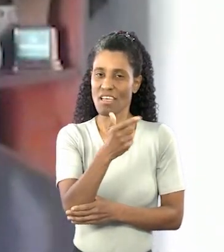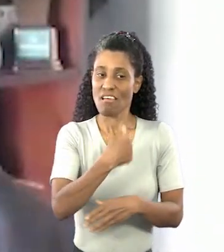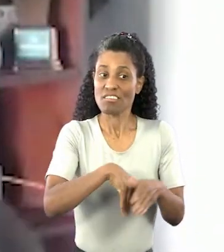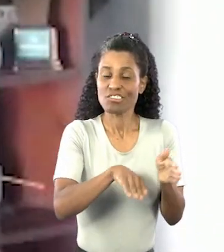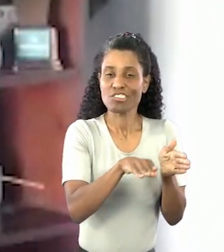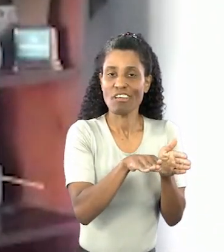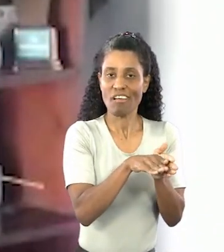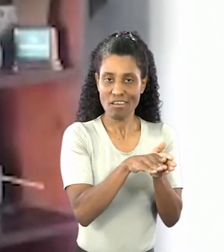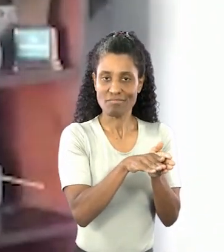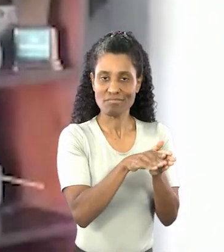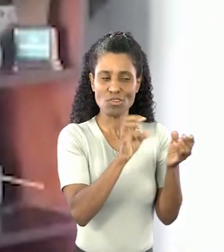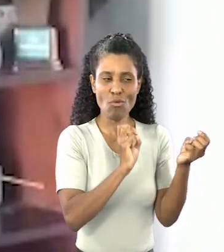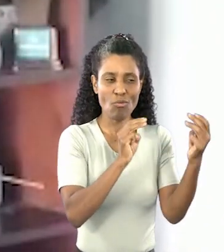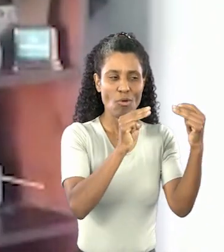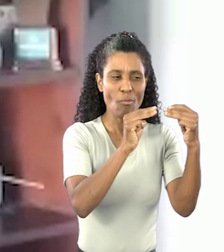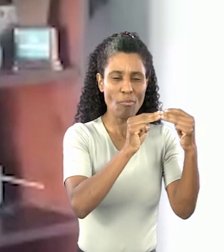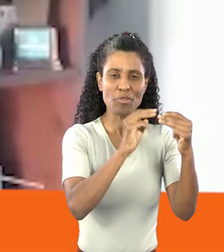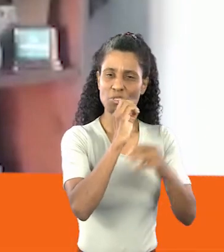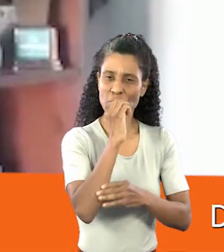agradável.